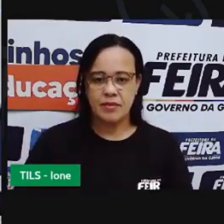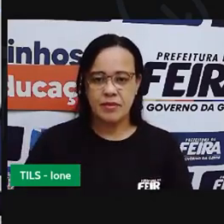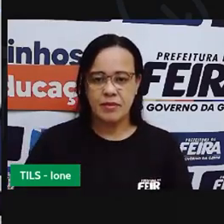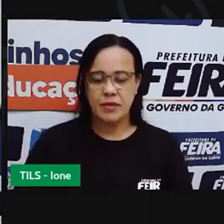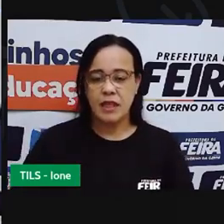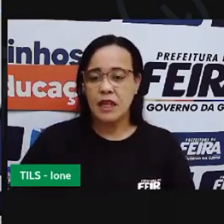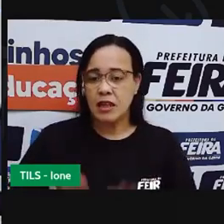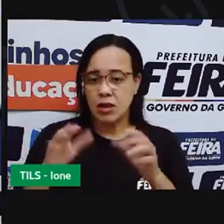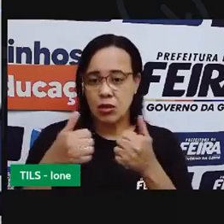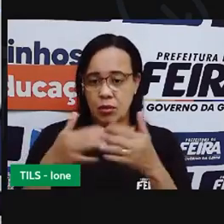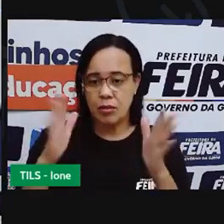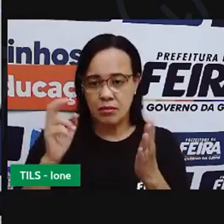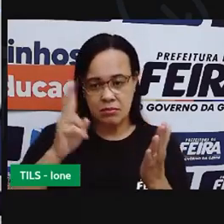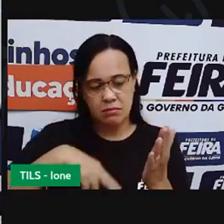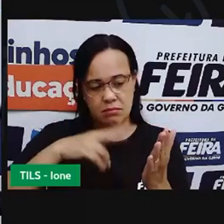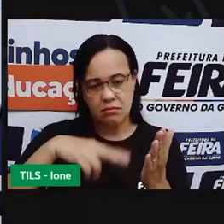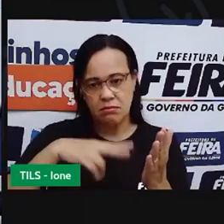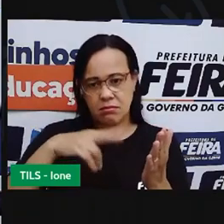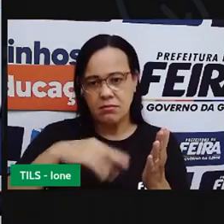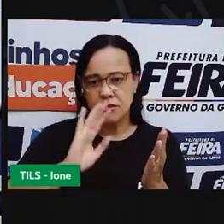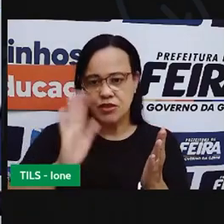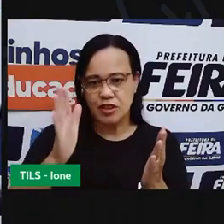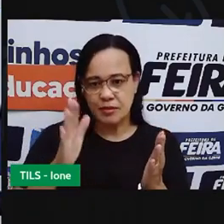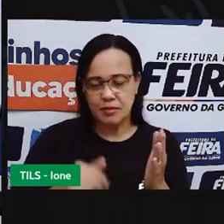Então Deixa eu começar Aqui ali